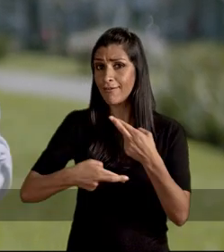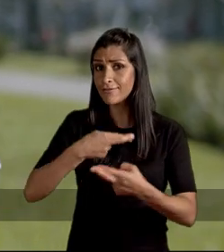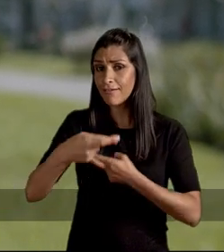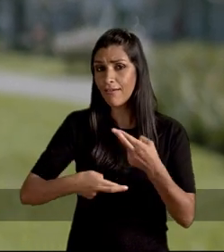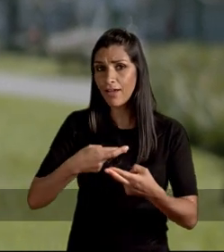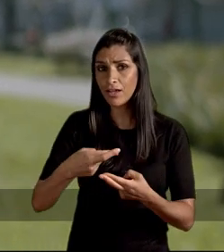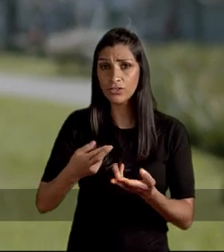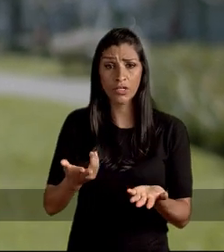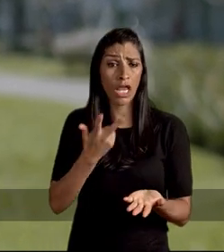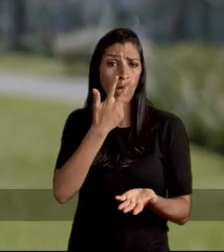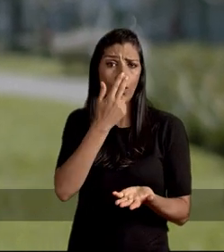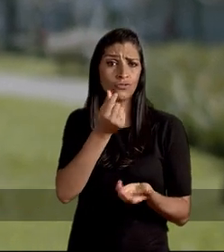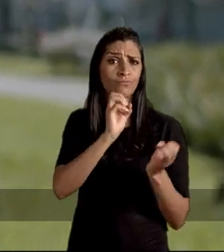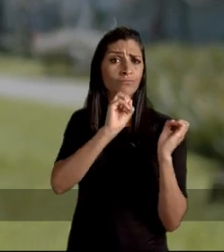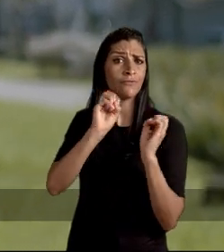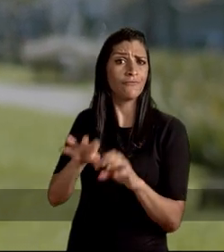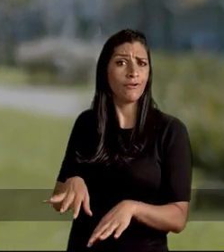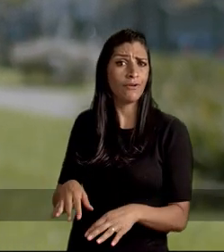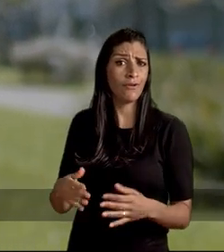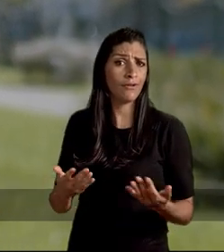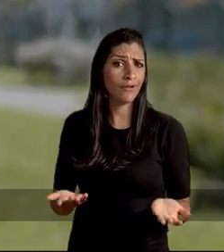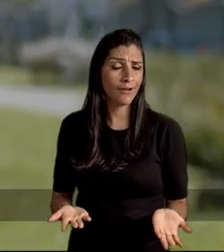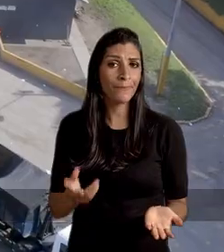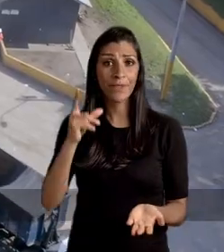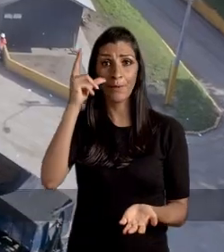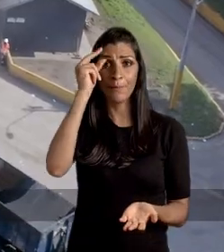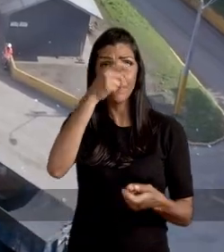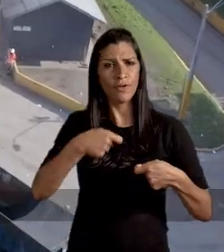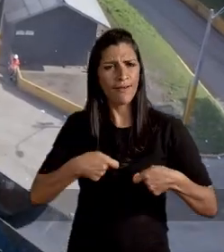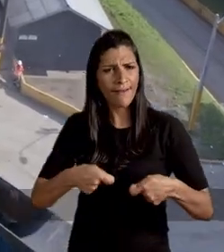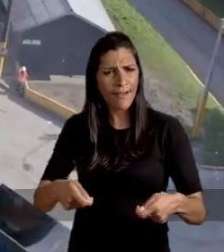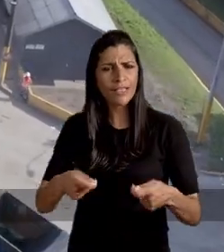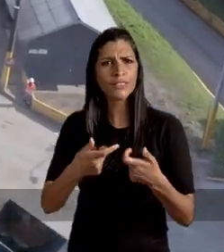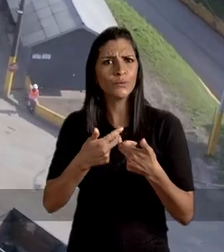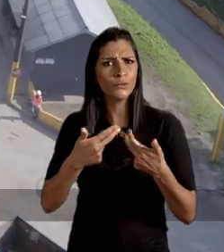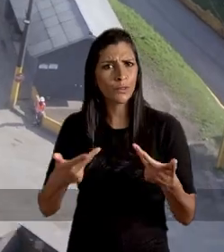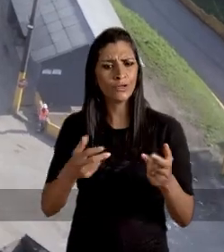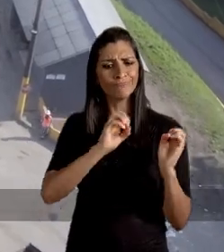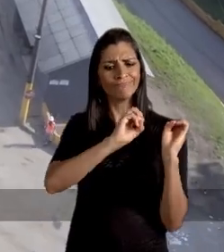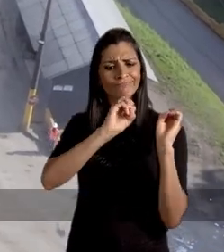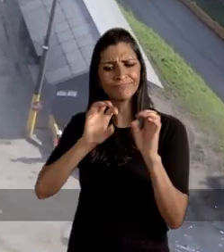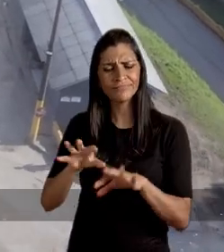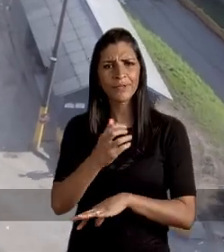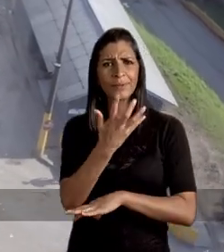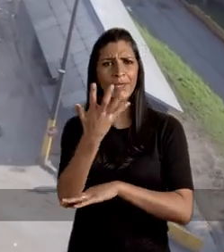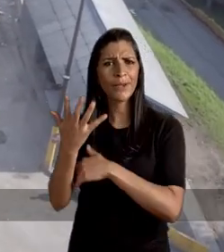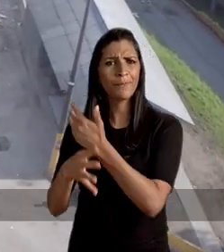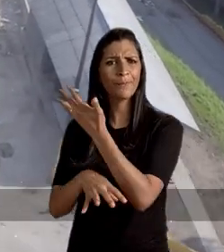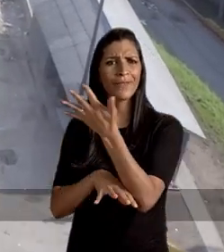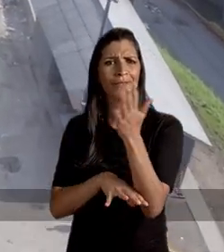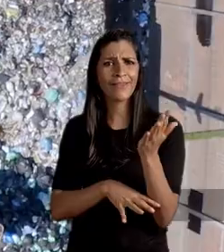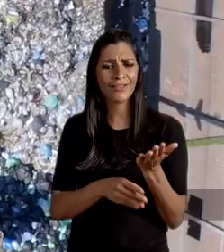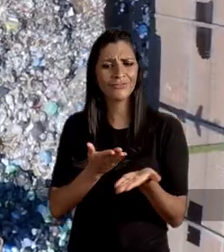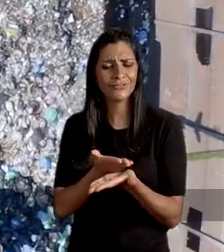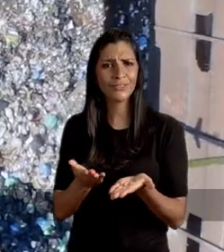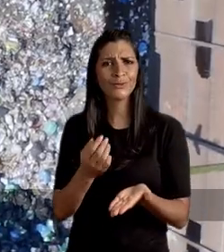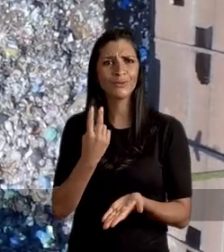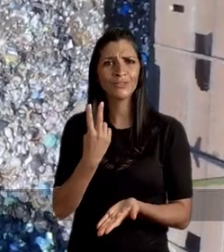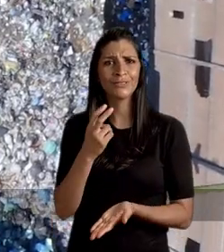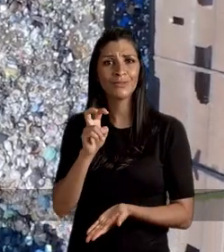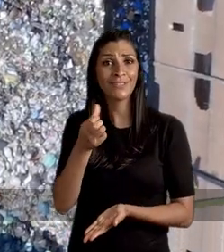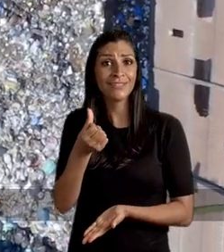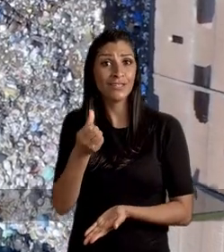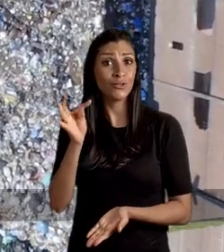são reciclados? Isso é o mesmo que jogar dinheiro fora. A Prefeitura gasta muito para transportar e depositar no meio ambiente